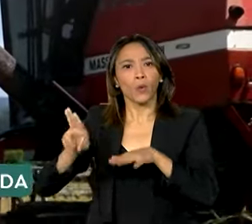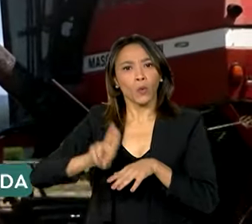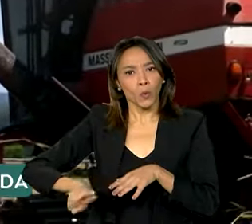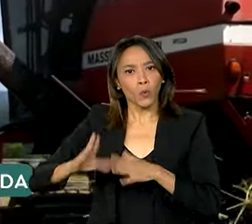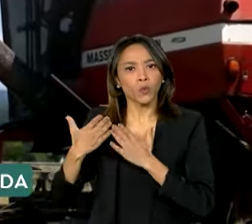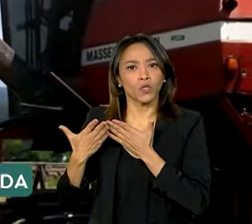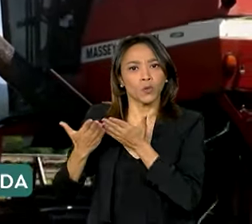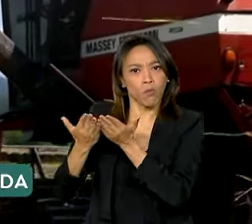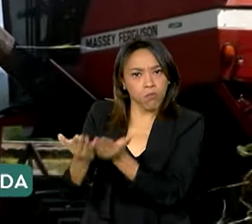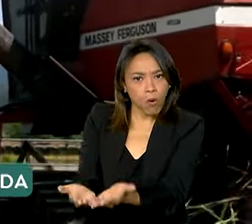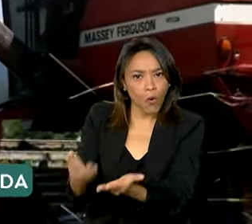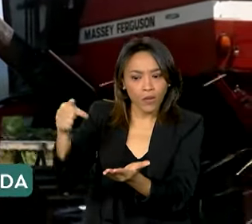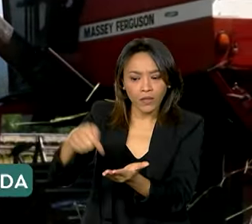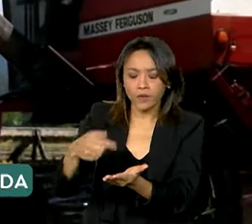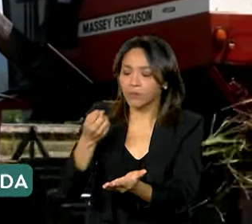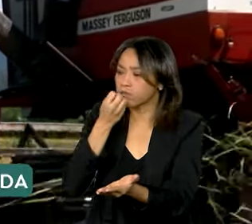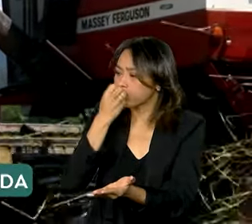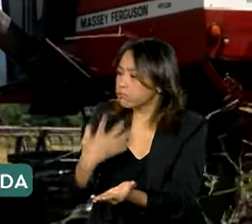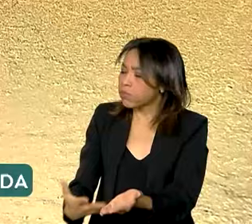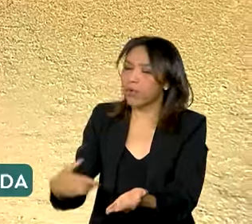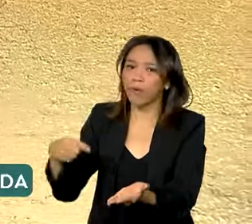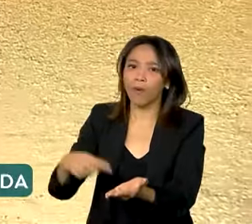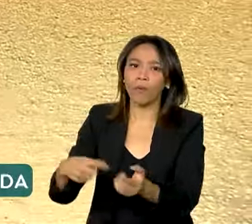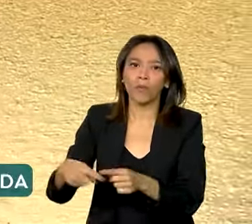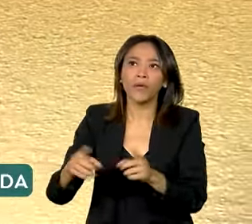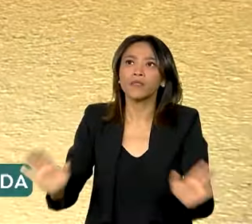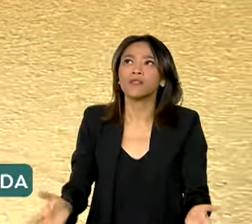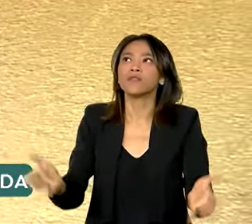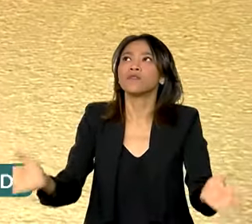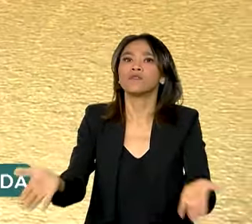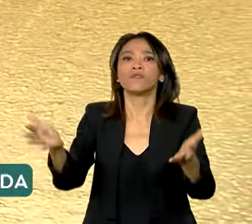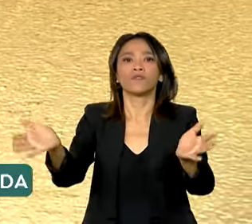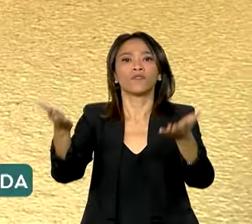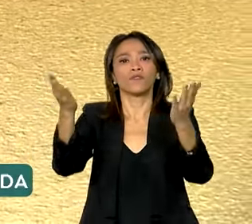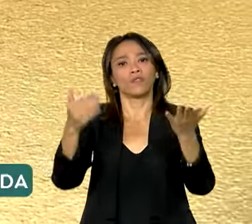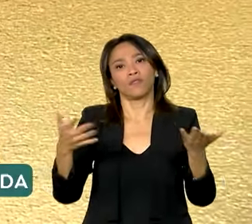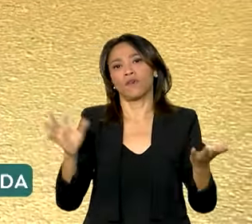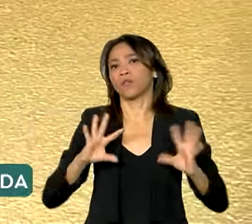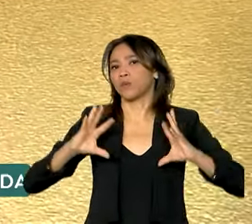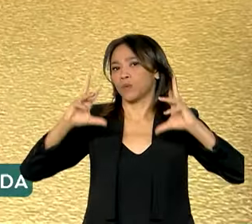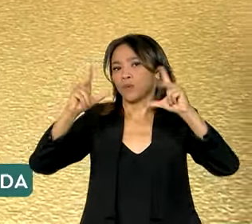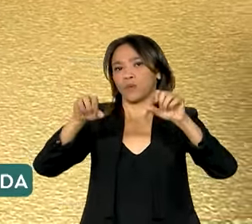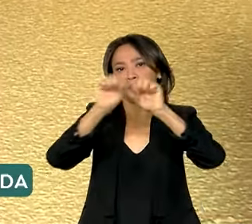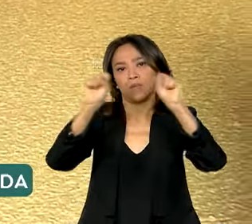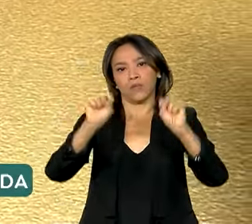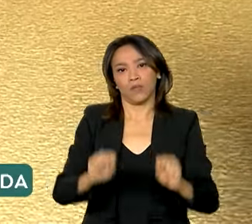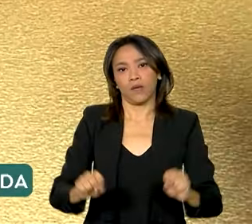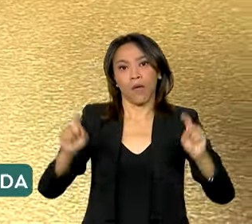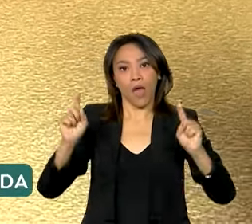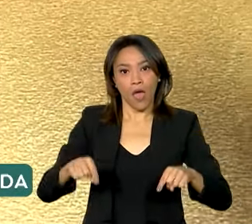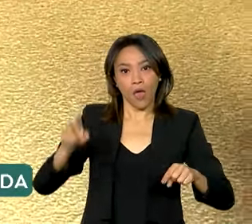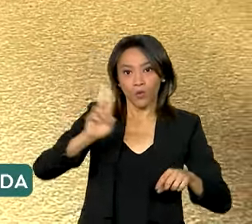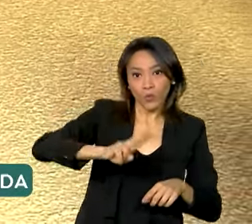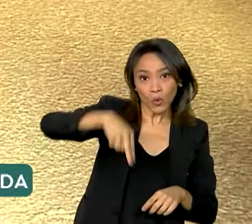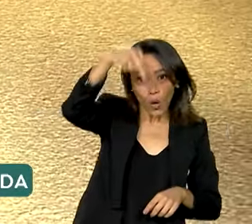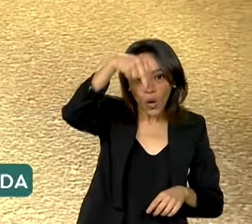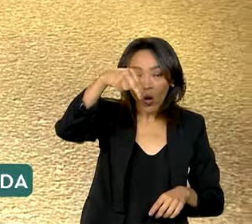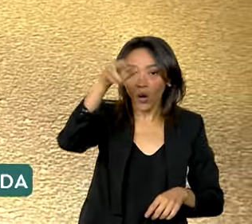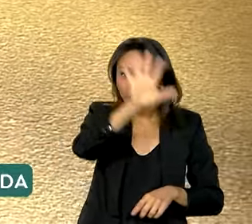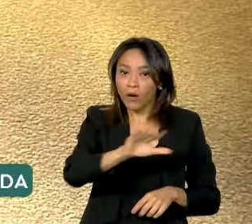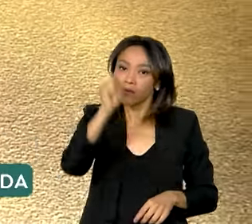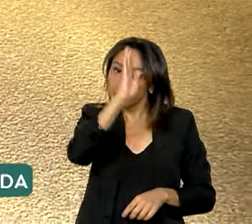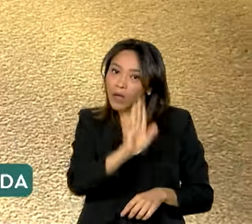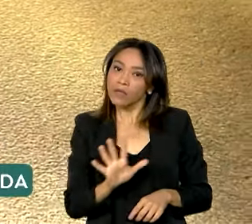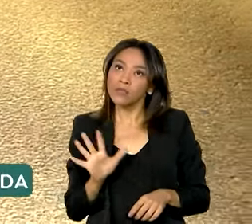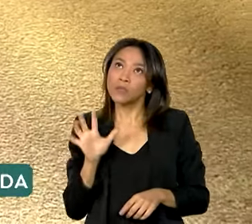isso deu um incentivo a todo o sistema, né? Então, havendo uma necessidade, é uma região norte, a região norte do país,